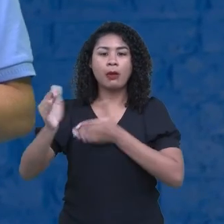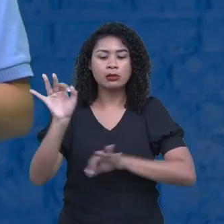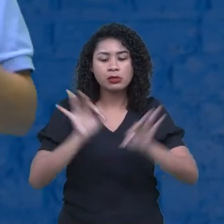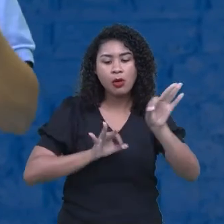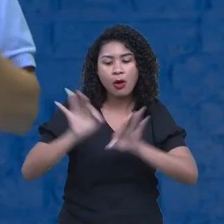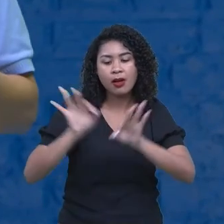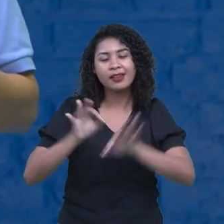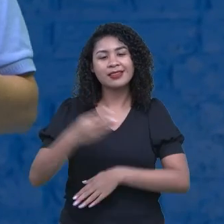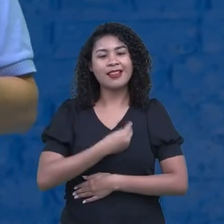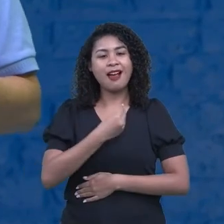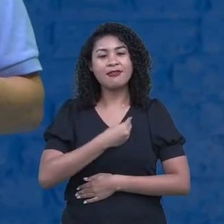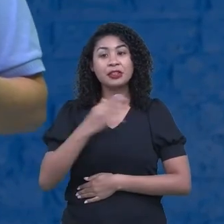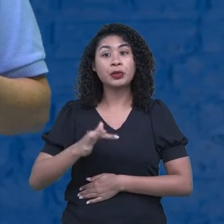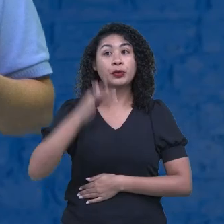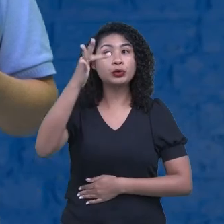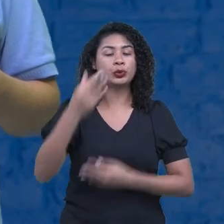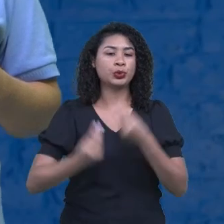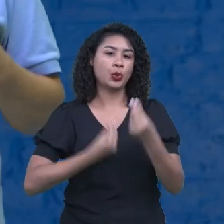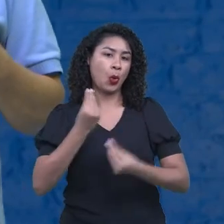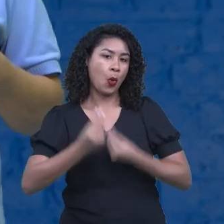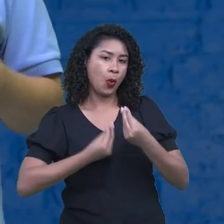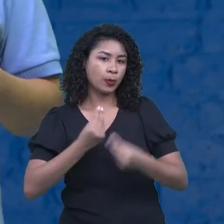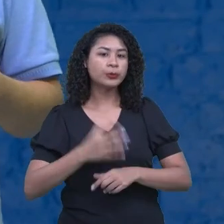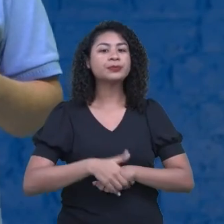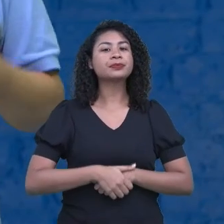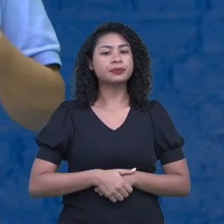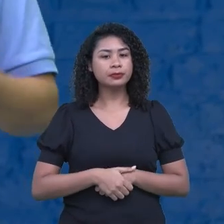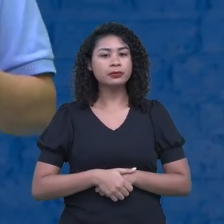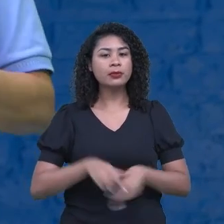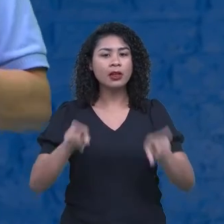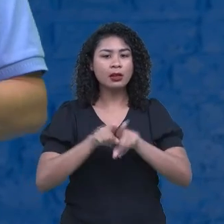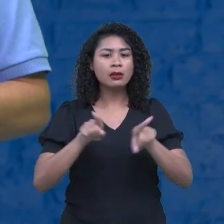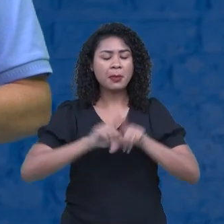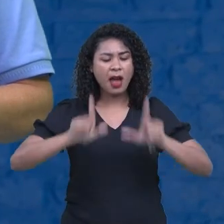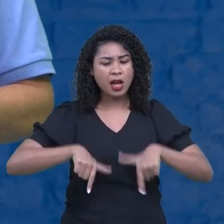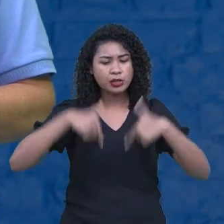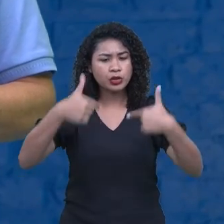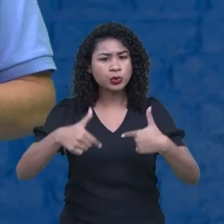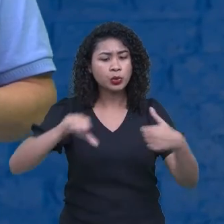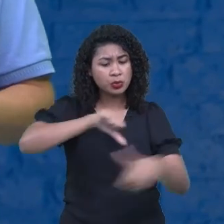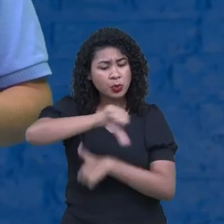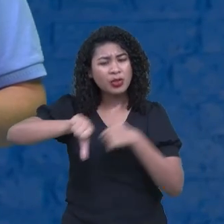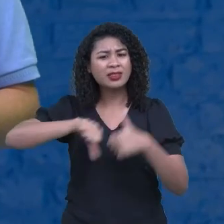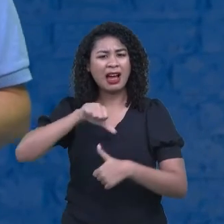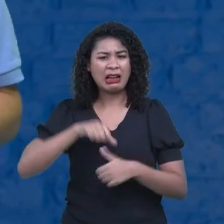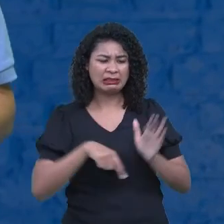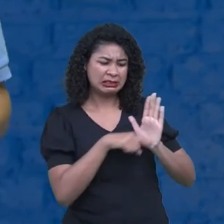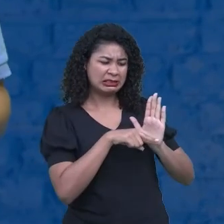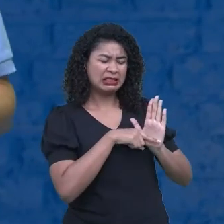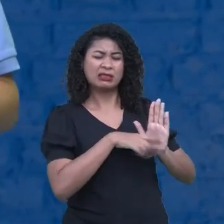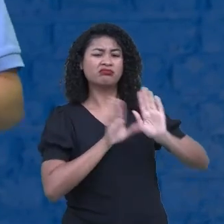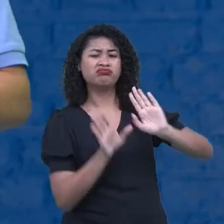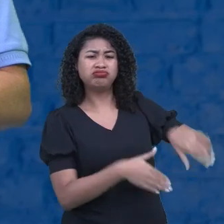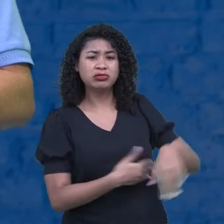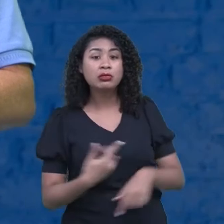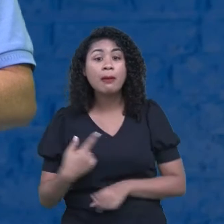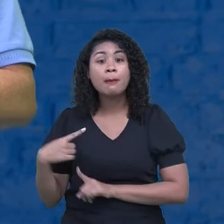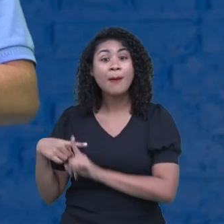o meu projeto de vida. Mudar também as nossas atitudes, positivamente, também é um projeto de vida. Tentar tornar